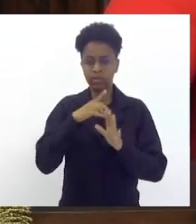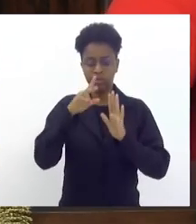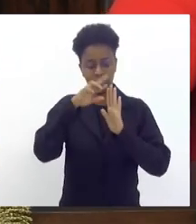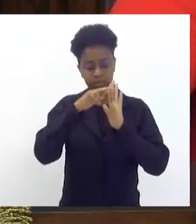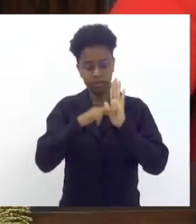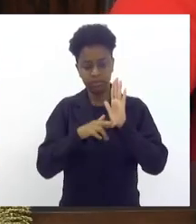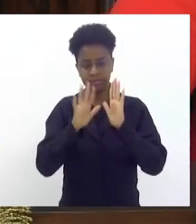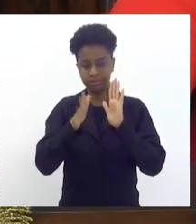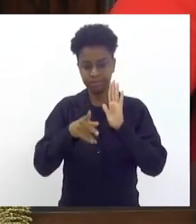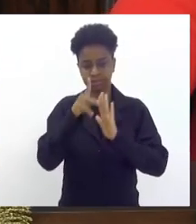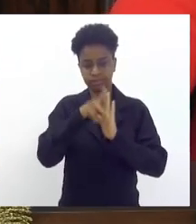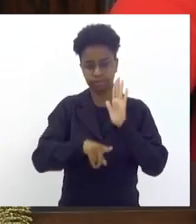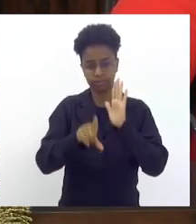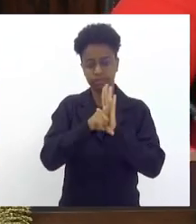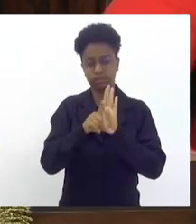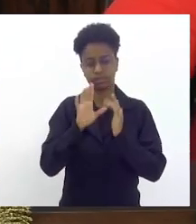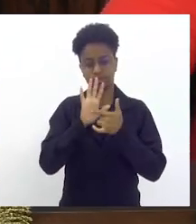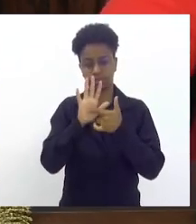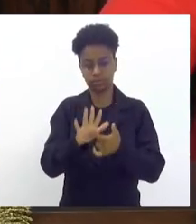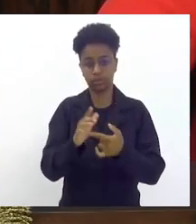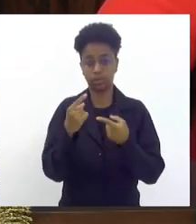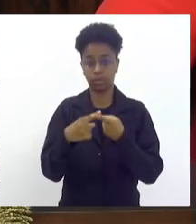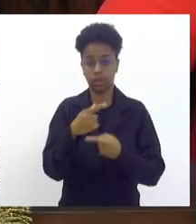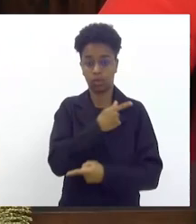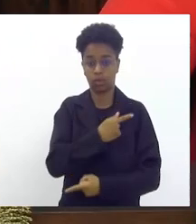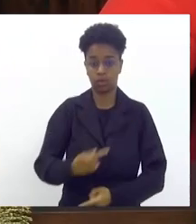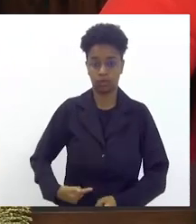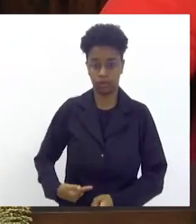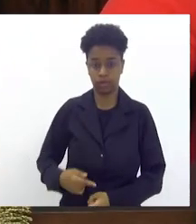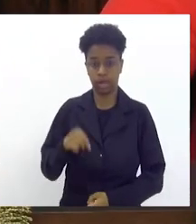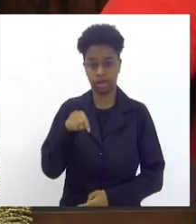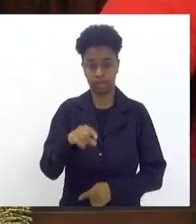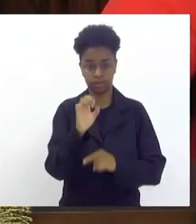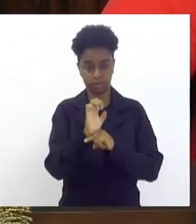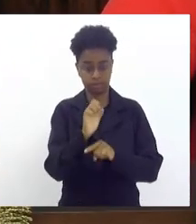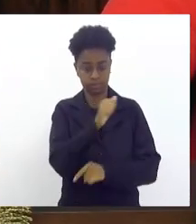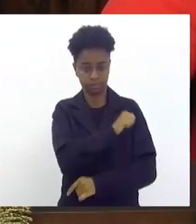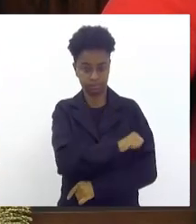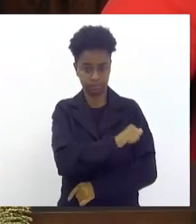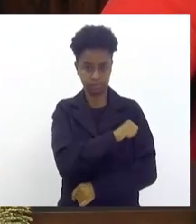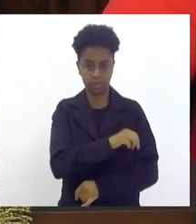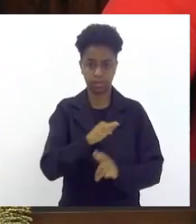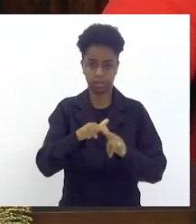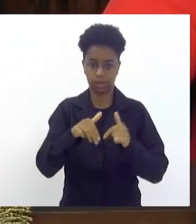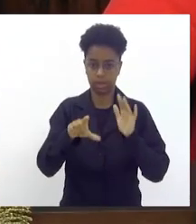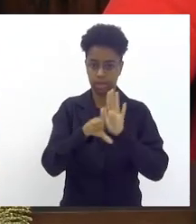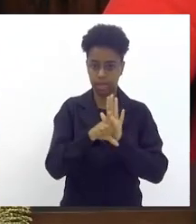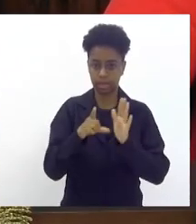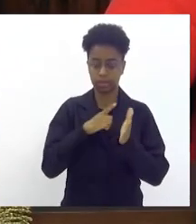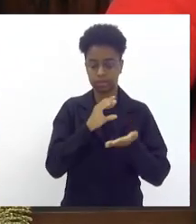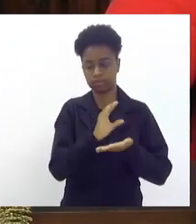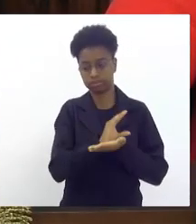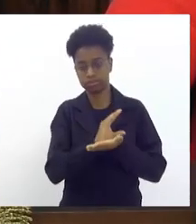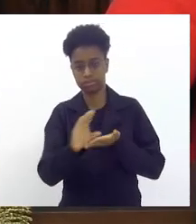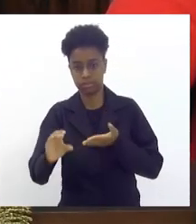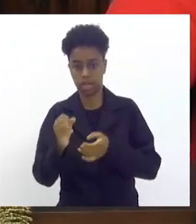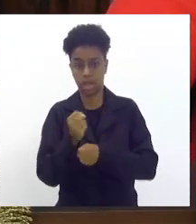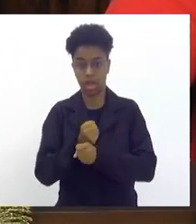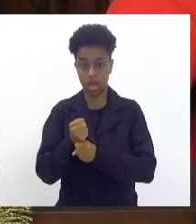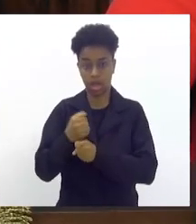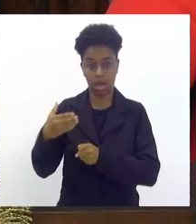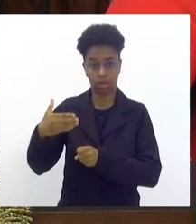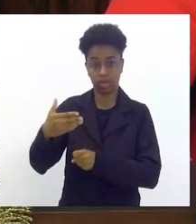desse projeto de lei que o governo do estado do Rio de Janeiro através dessa legislação vai subsidiar por ano